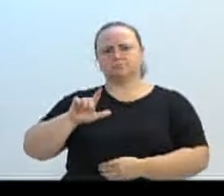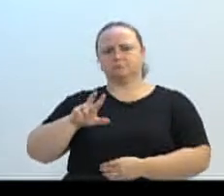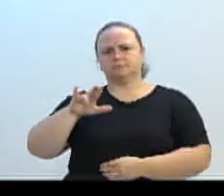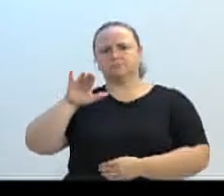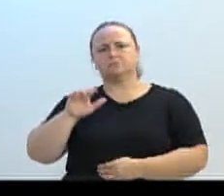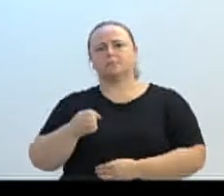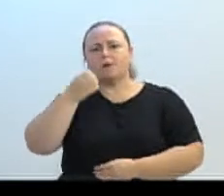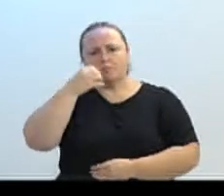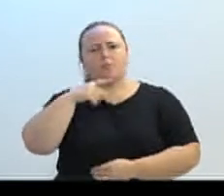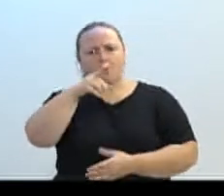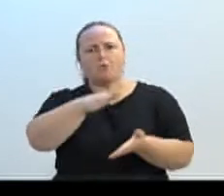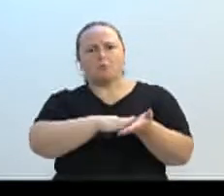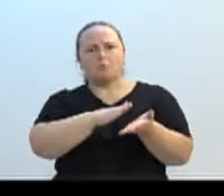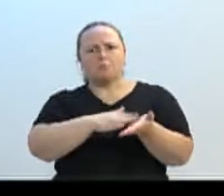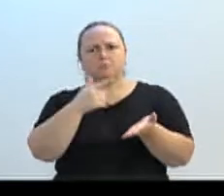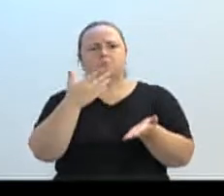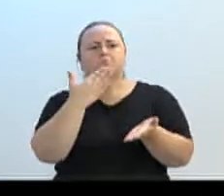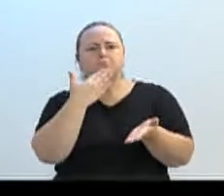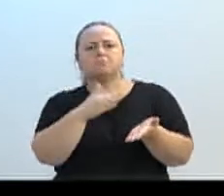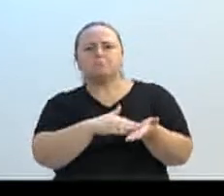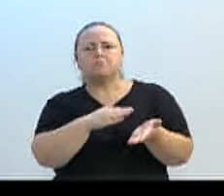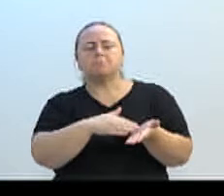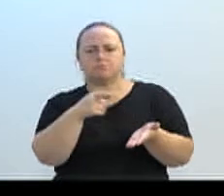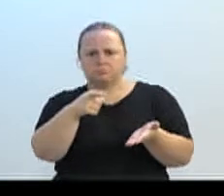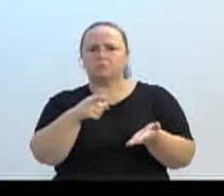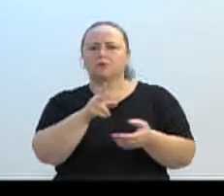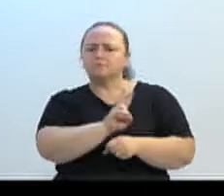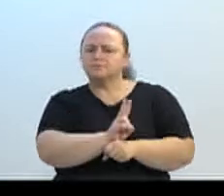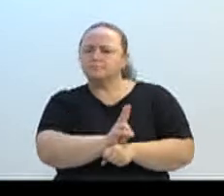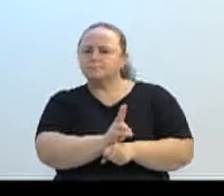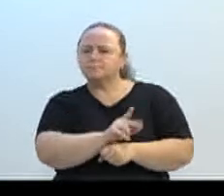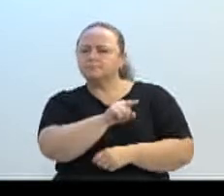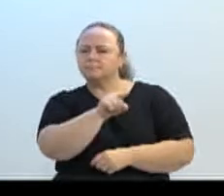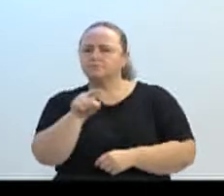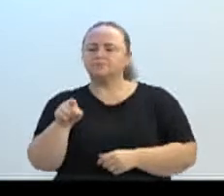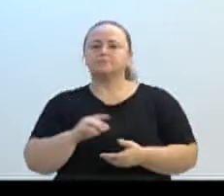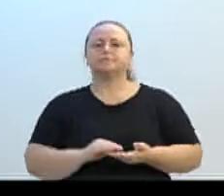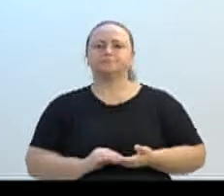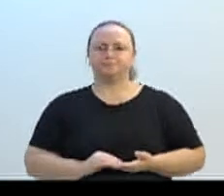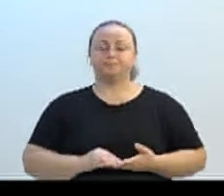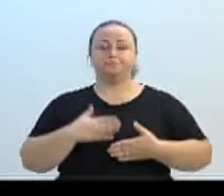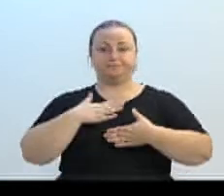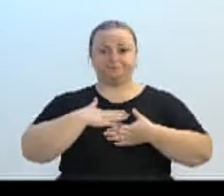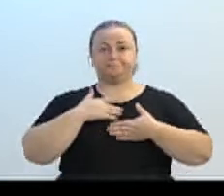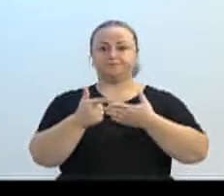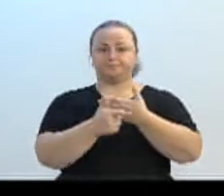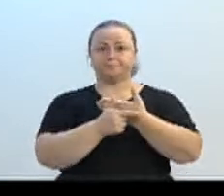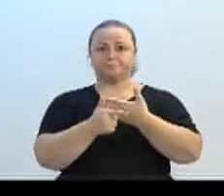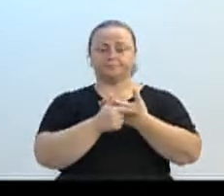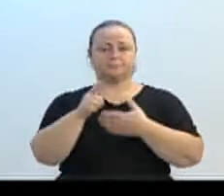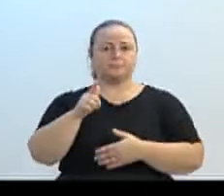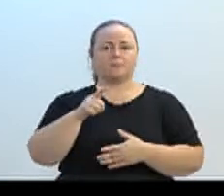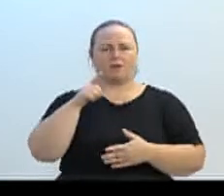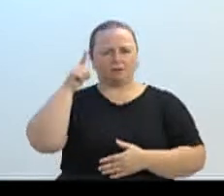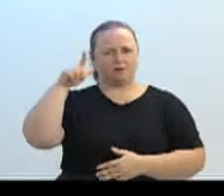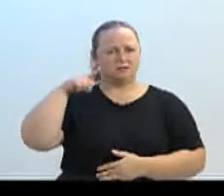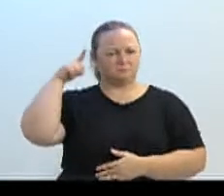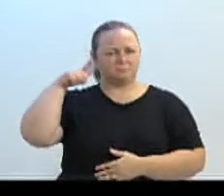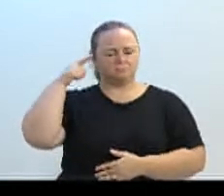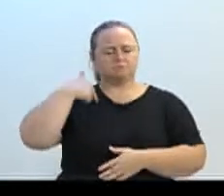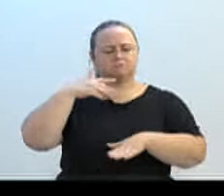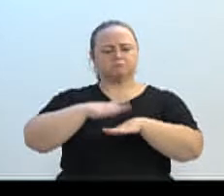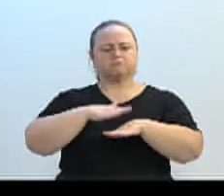fiscalize essa academia, e pode ter certeza, meu papel como legislador, eu estou consciente que fiz.